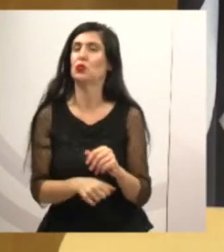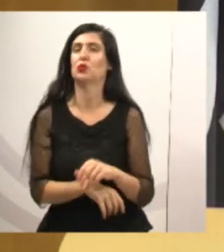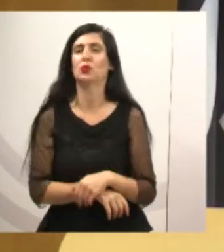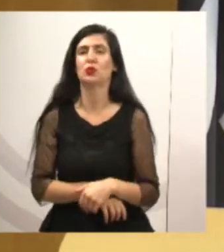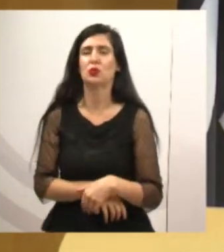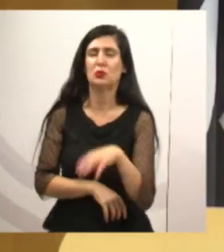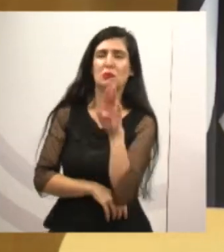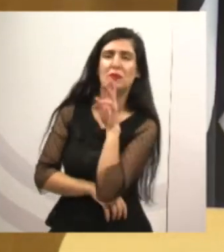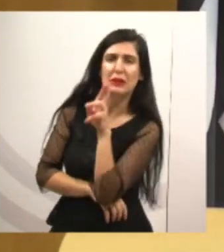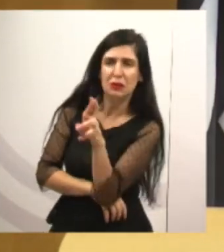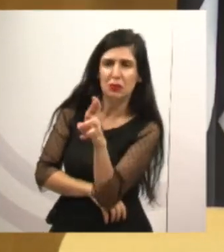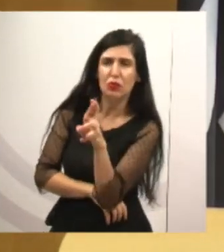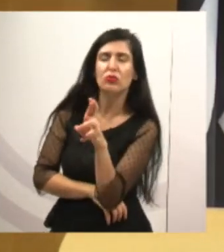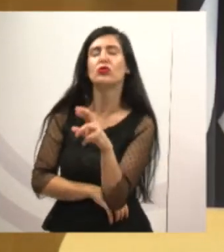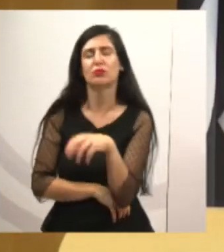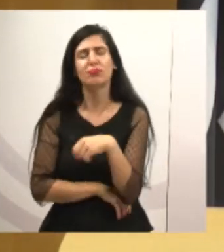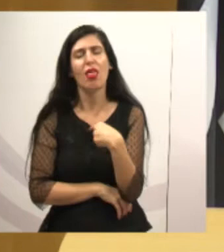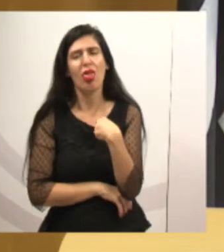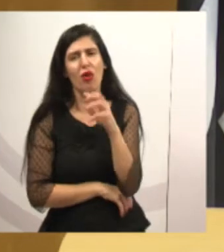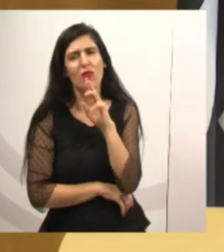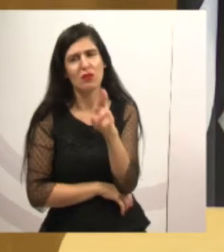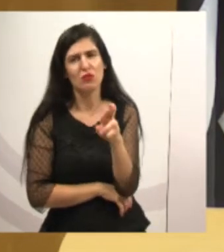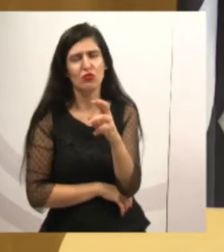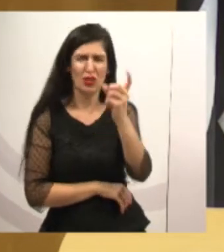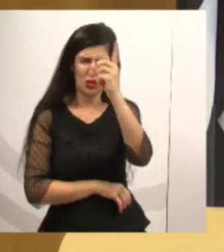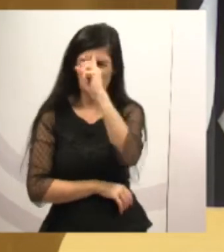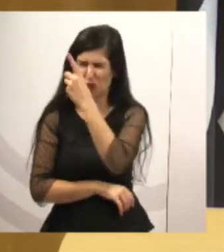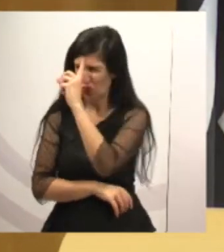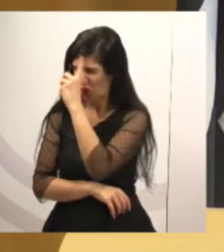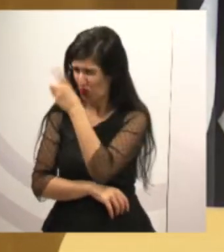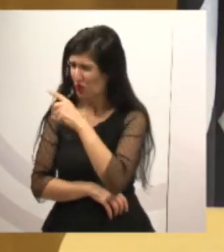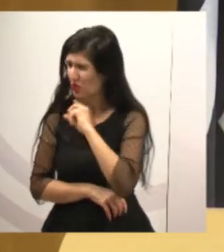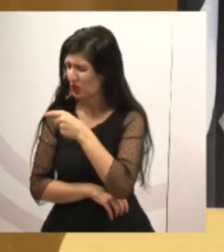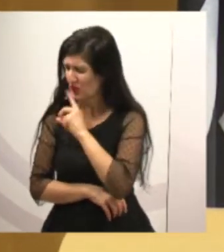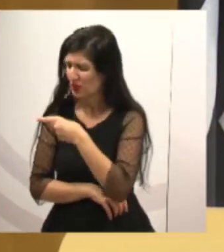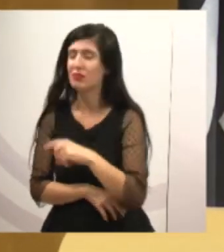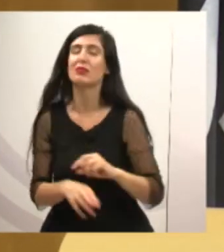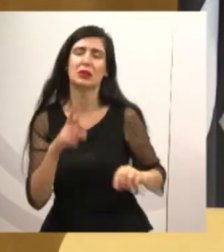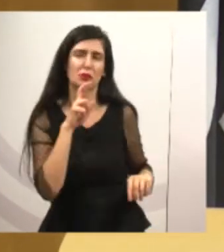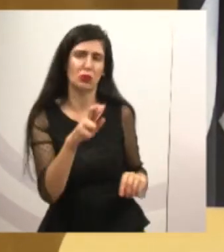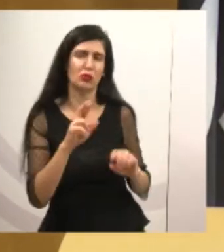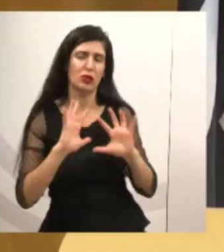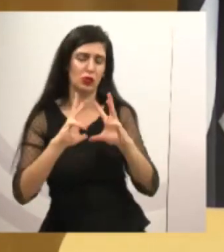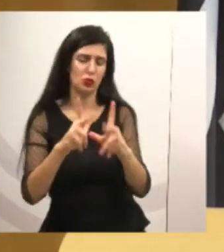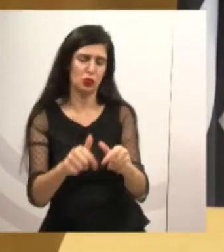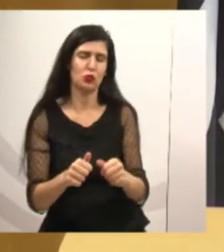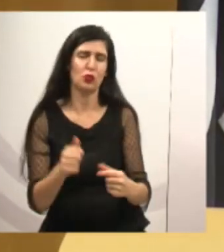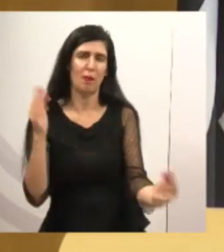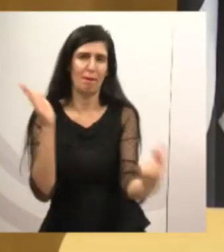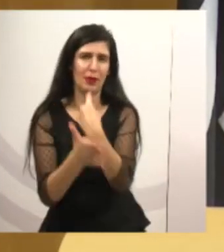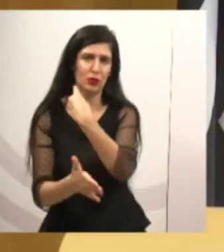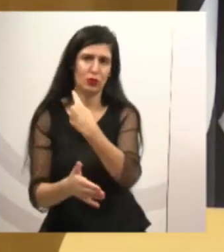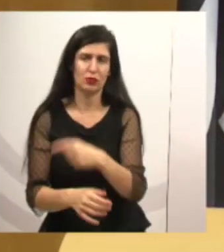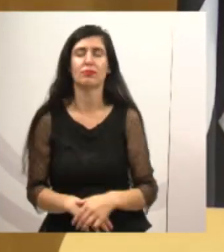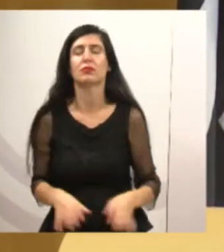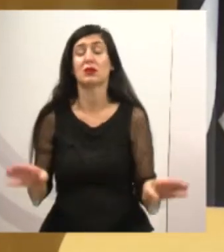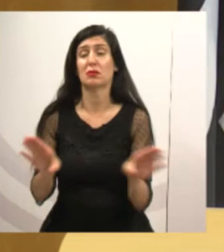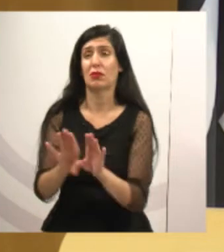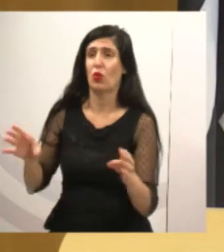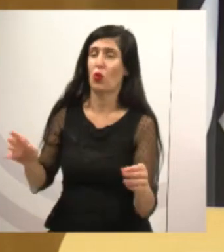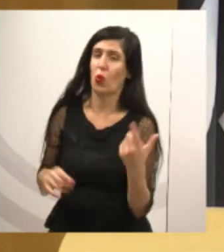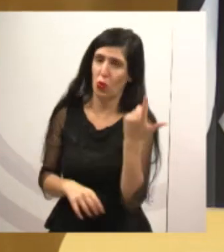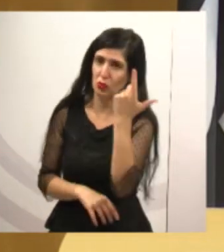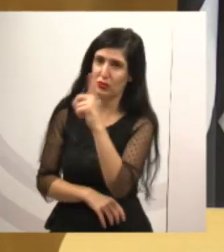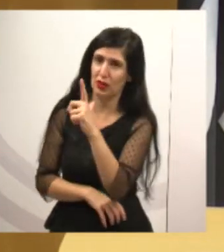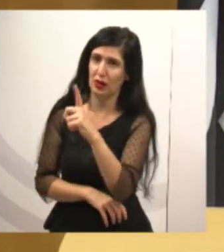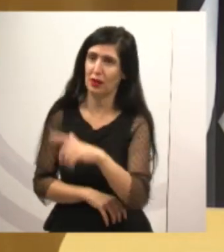tirar todas as dúvidas e responder todas as perguntas. E, com isso, a gente consegue também levar